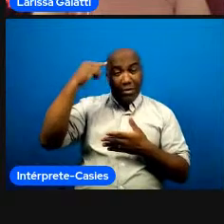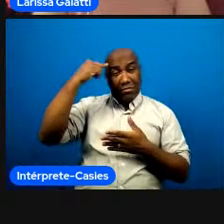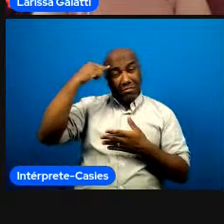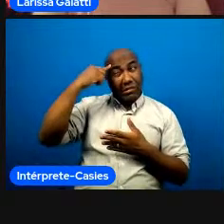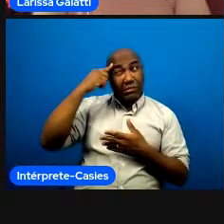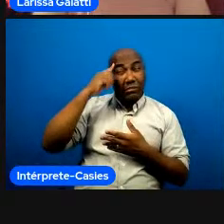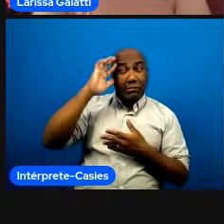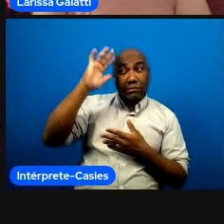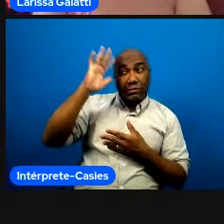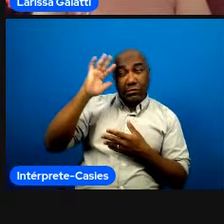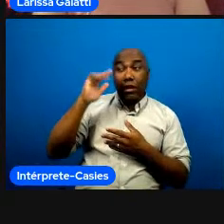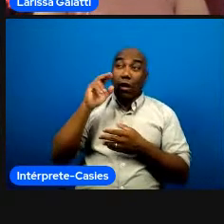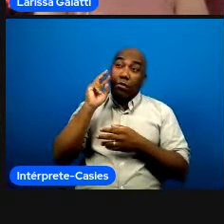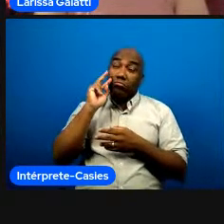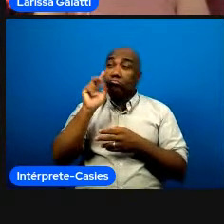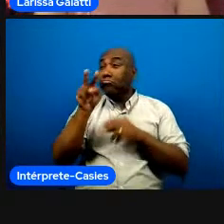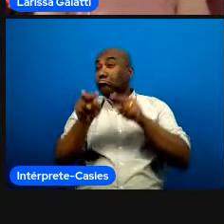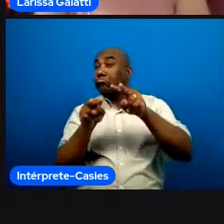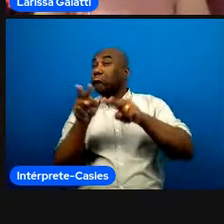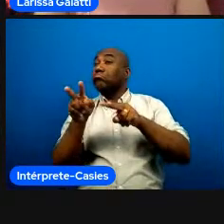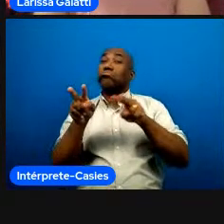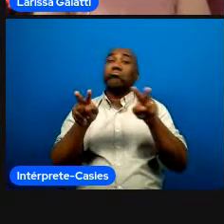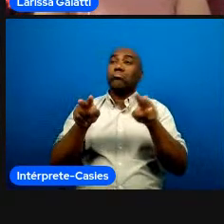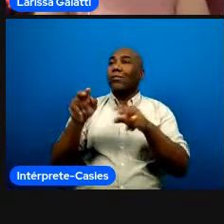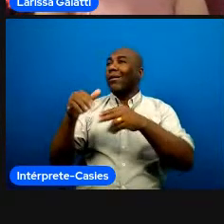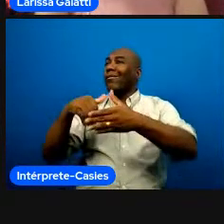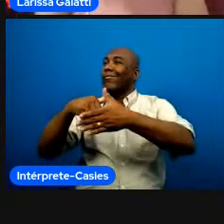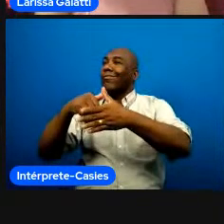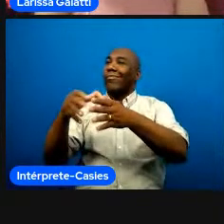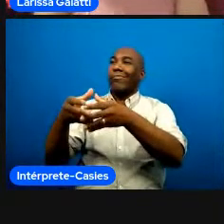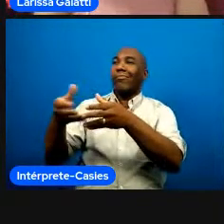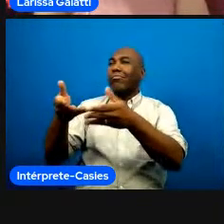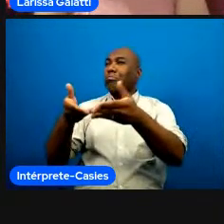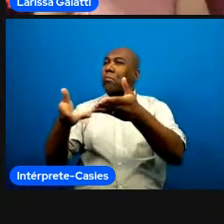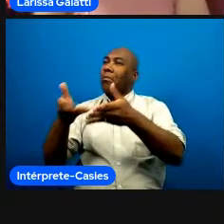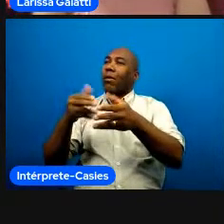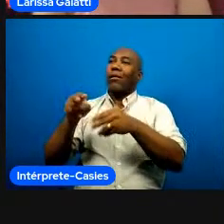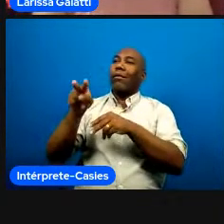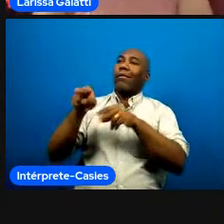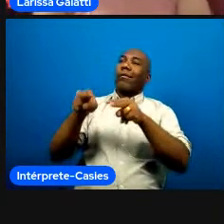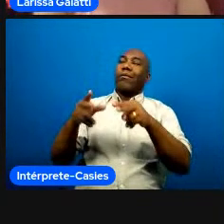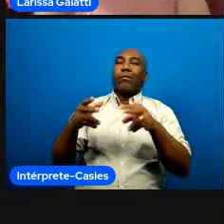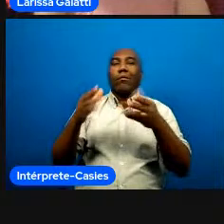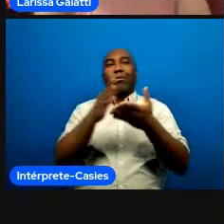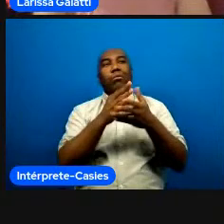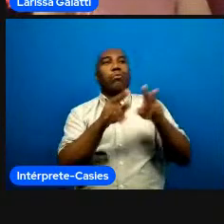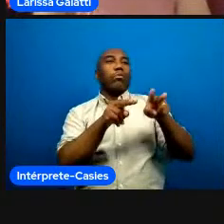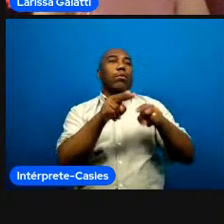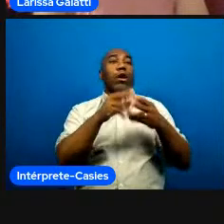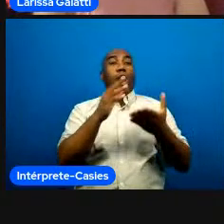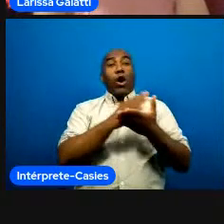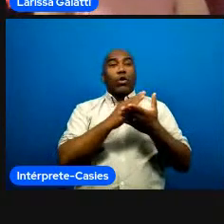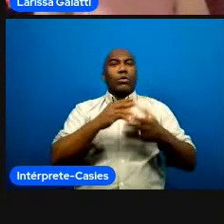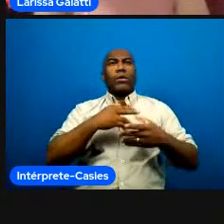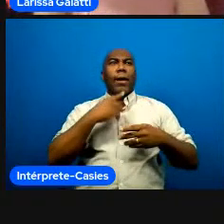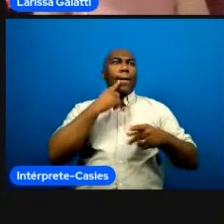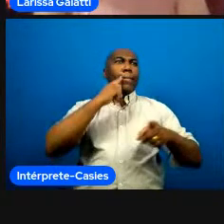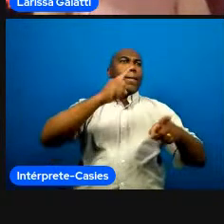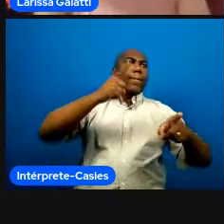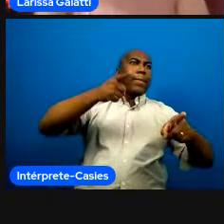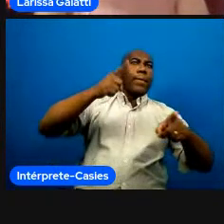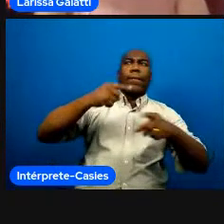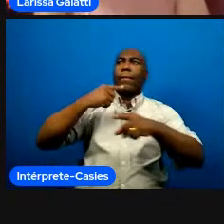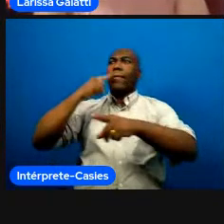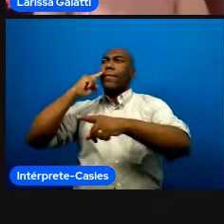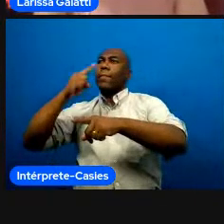ouvir né a gente aprende muito como líder a falar a tentar colocar essa forma de pensar né